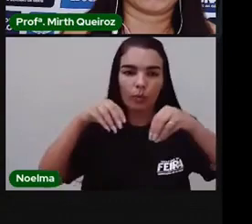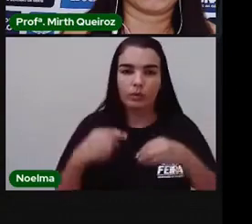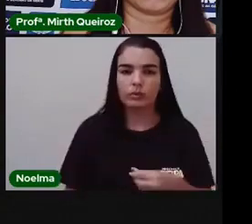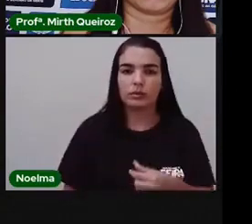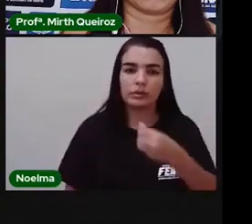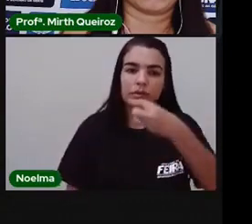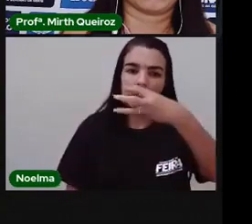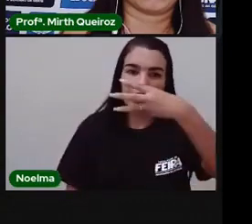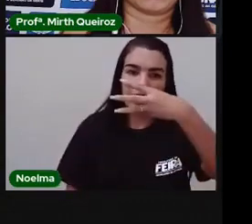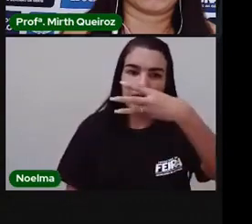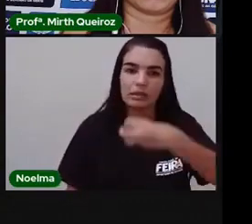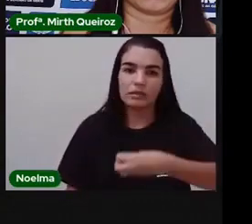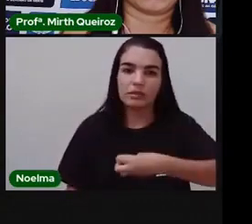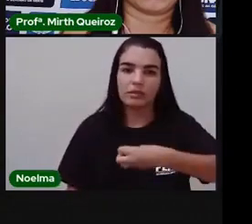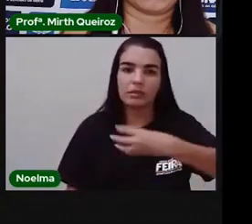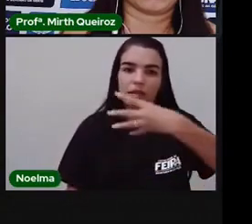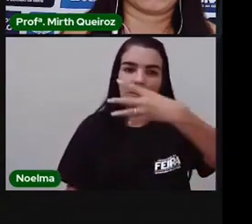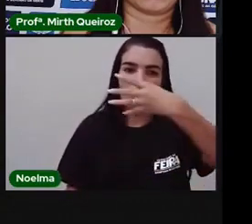três,